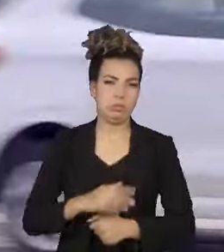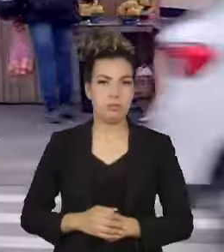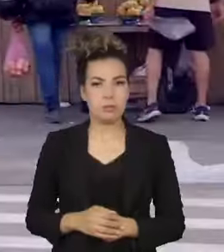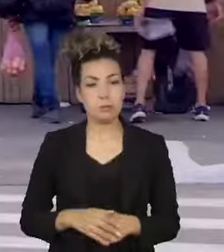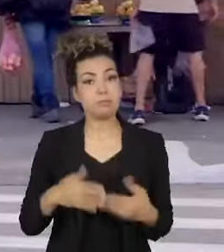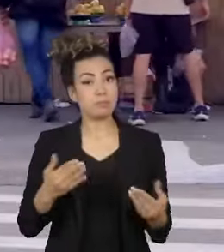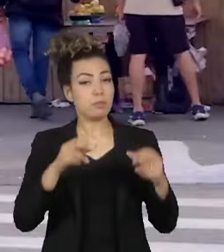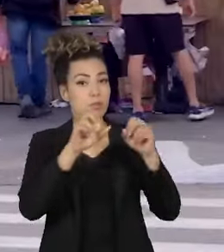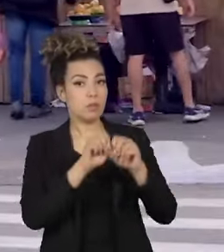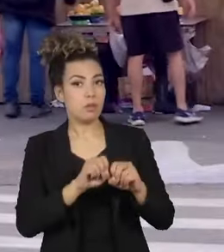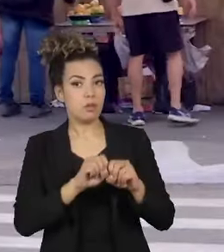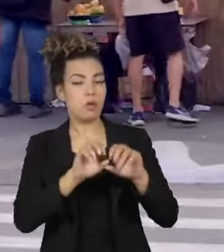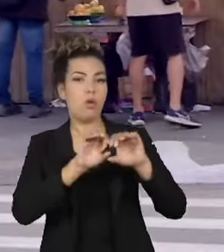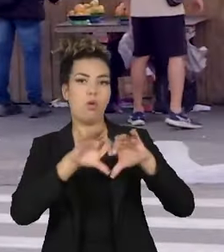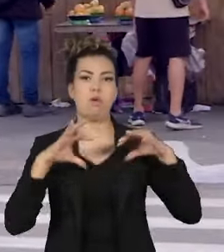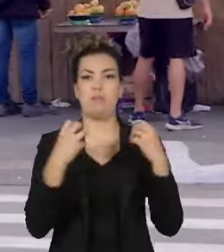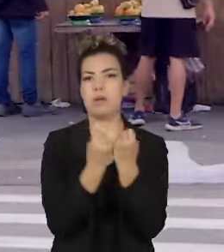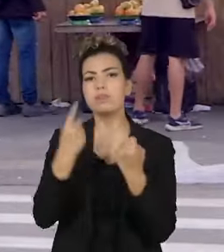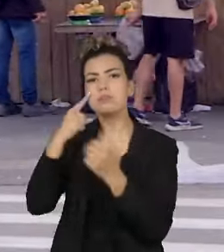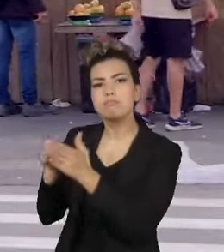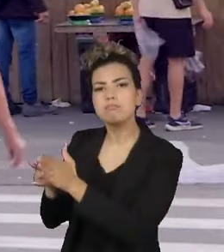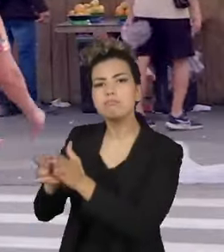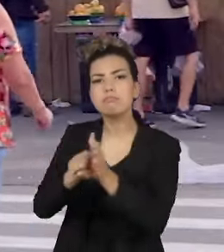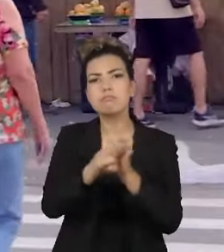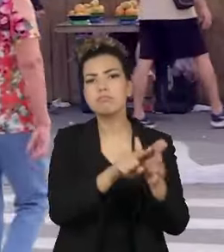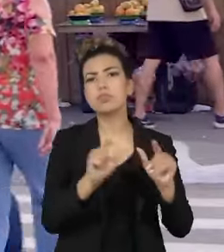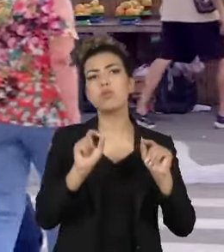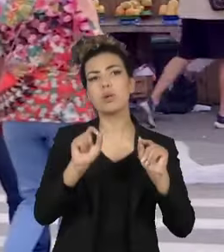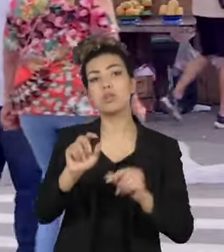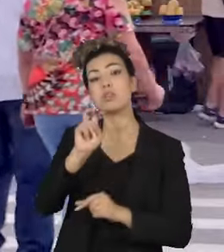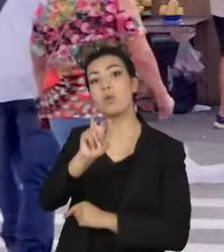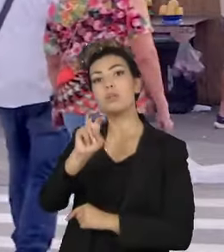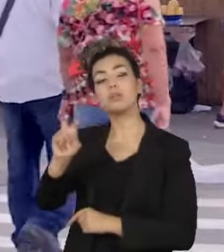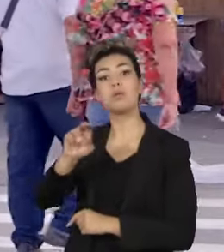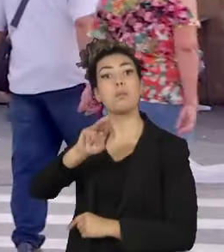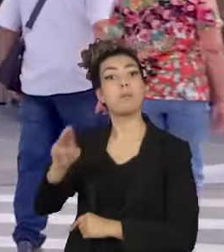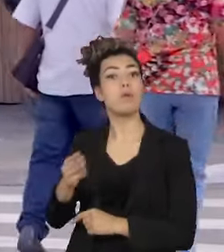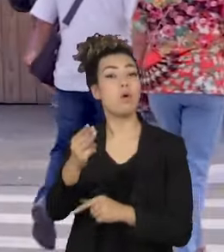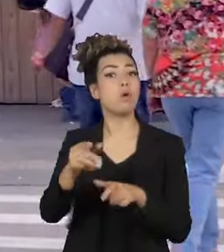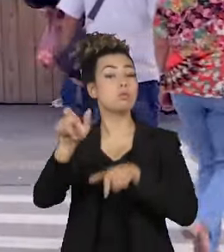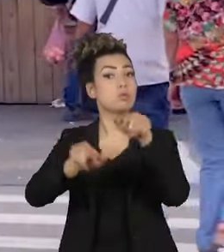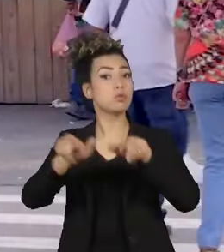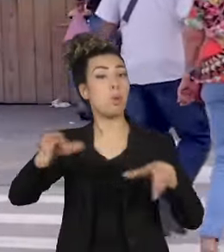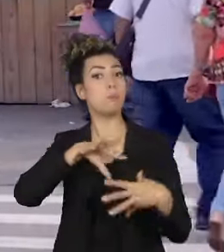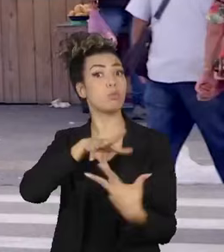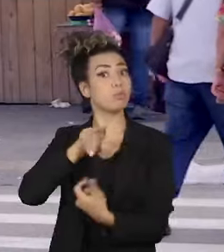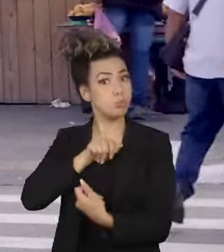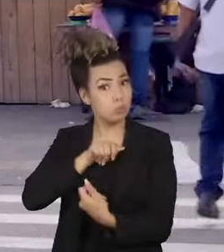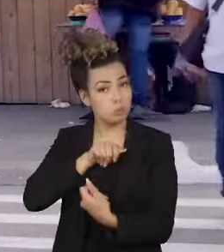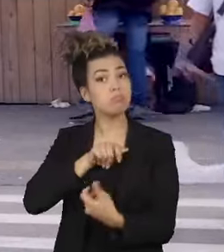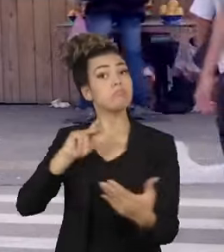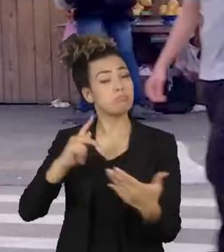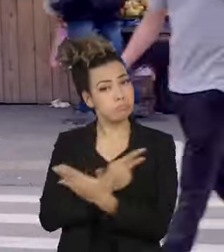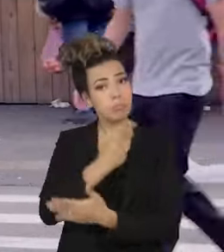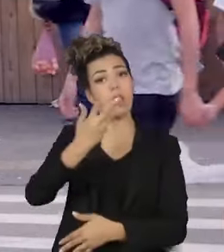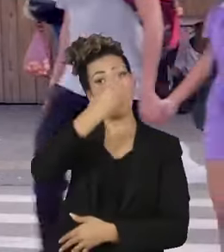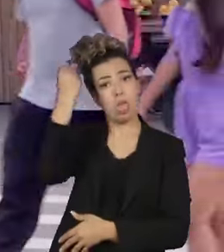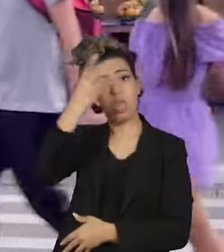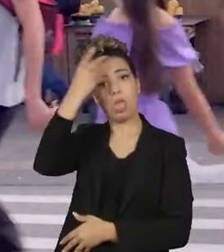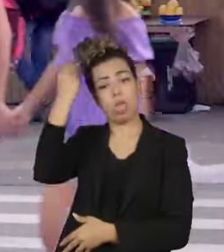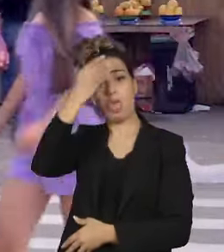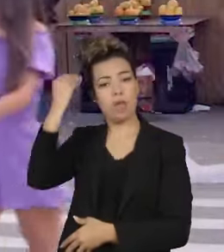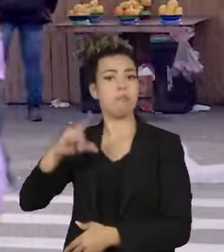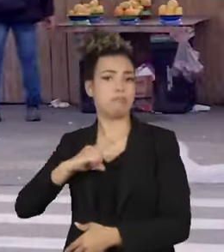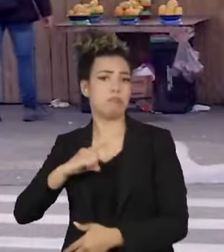Mundial de Saúde, 55 milhões de pessoas em todo o mundo têm demência. Mais de 60%